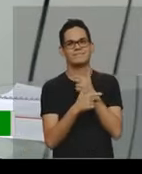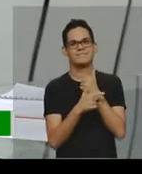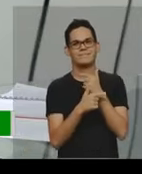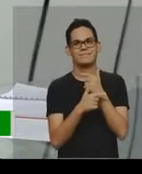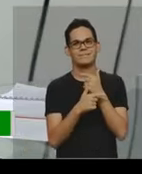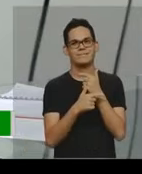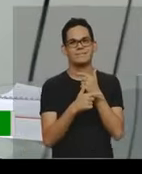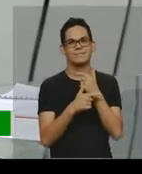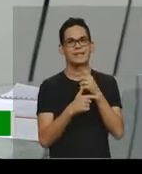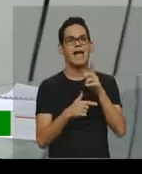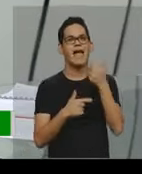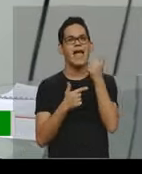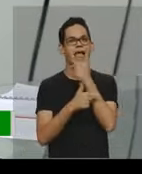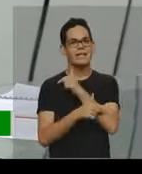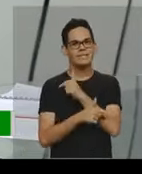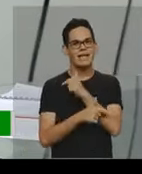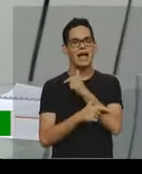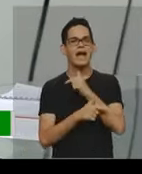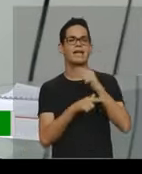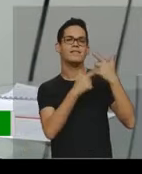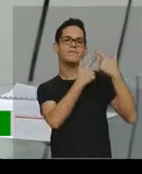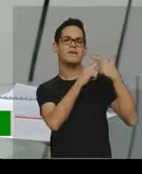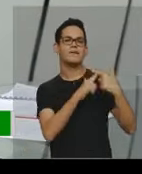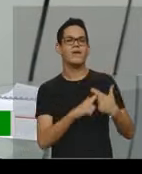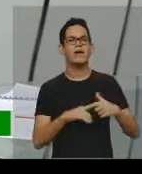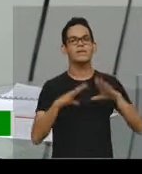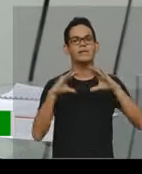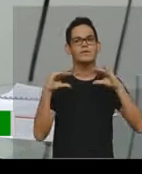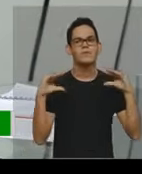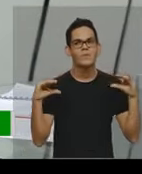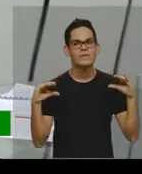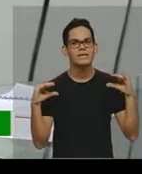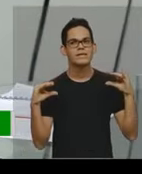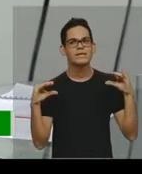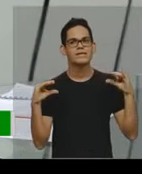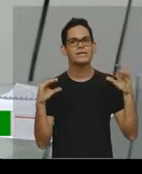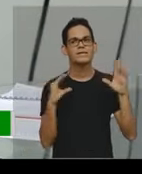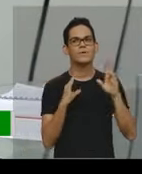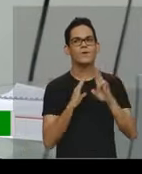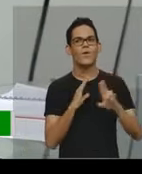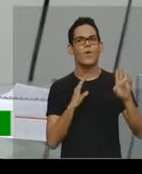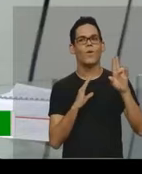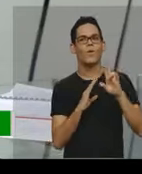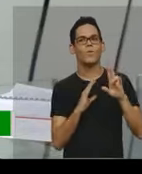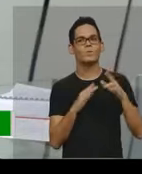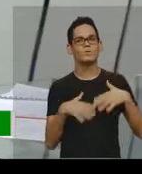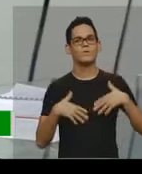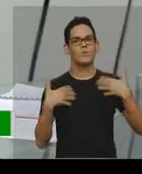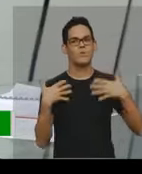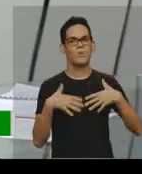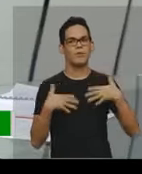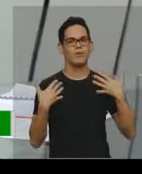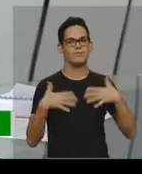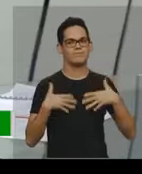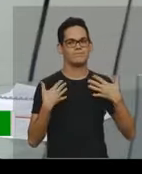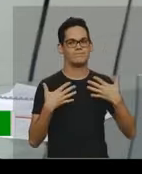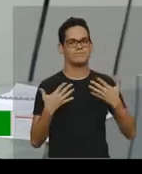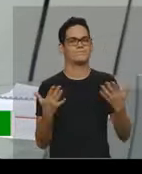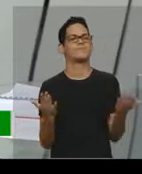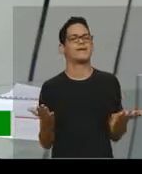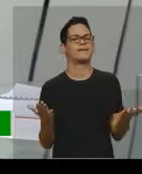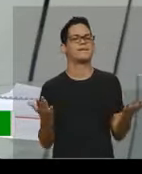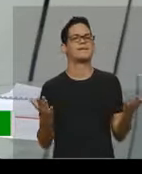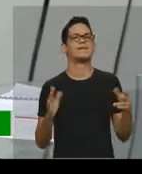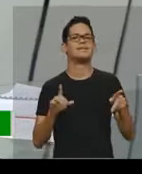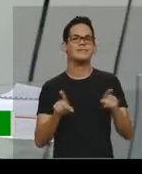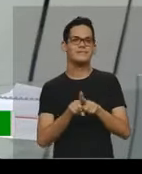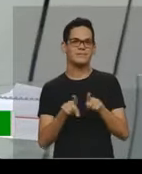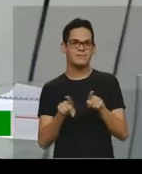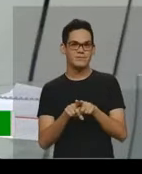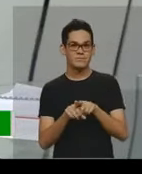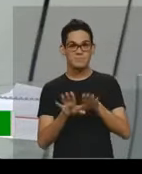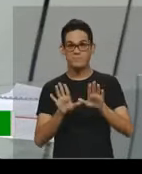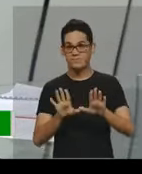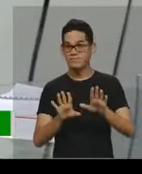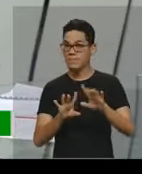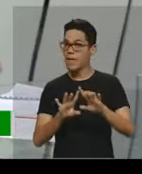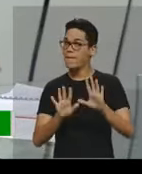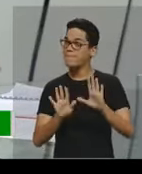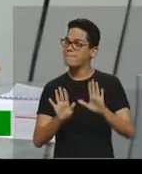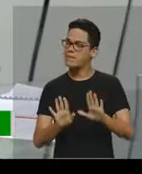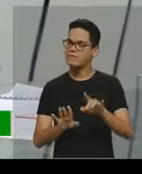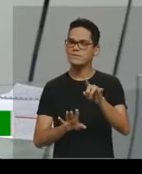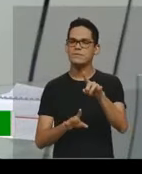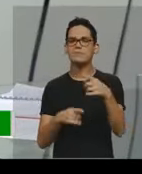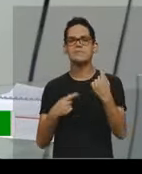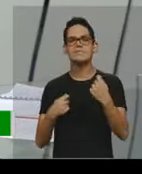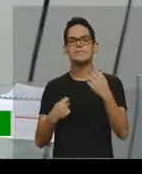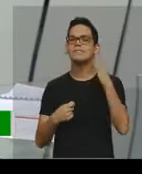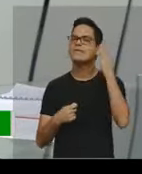é uma linguagem descontraída, usa o humor, né, então, mas você precisa de fazer uma